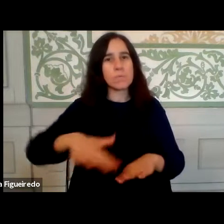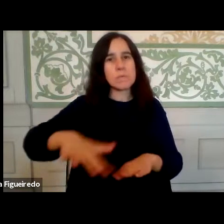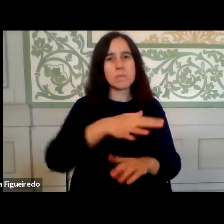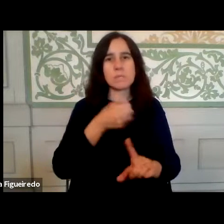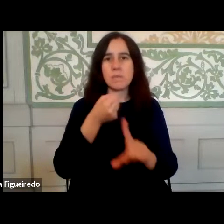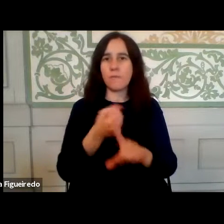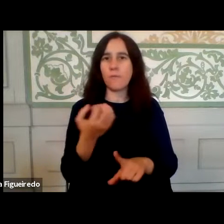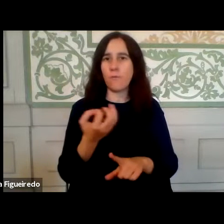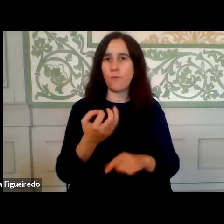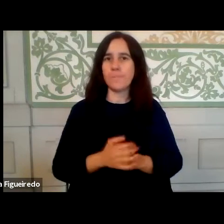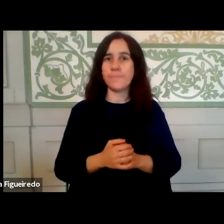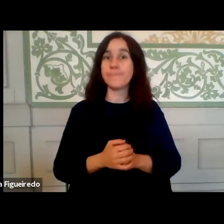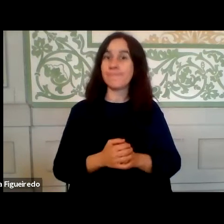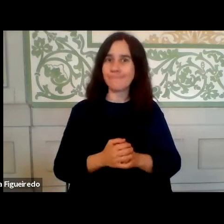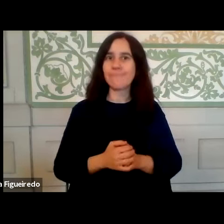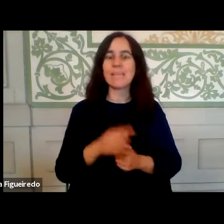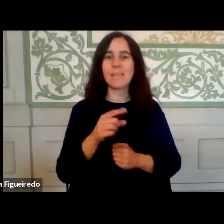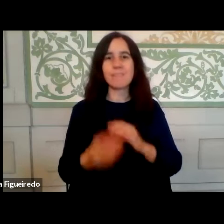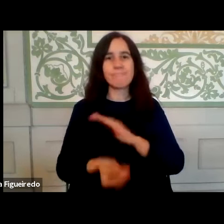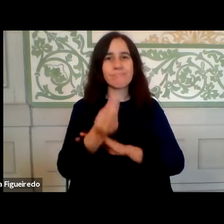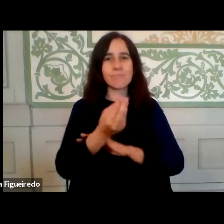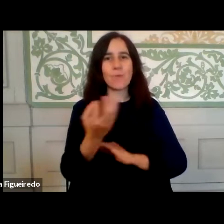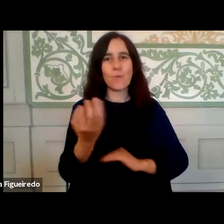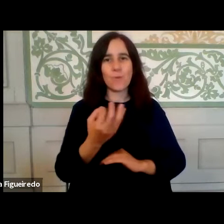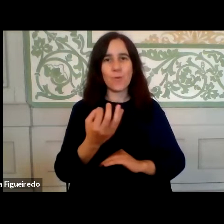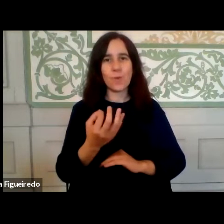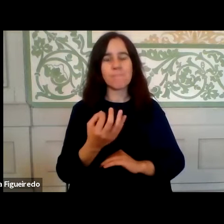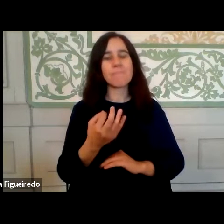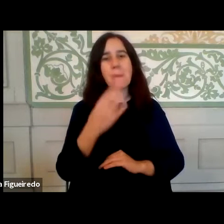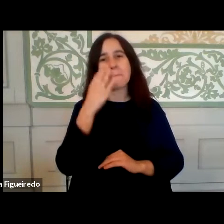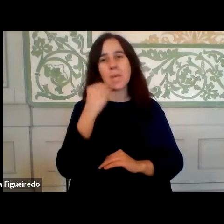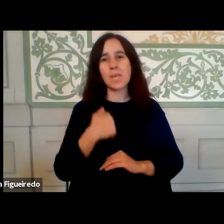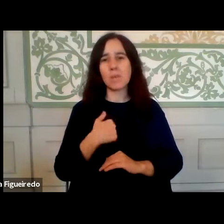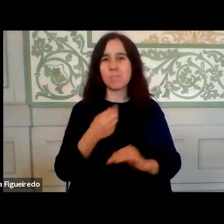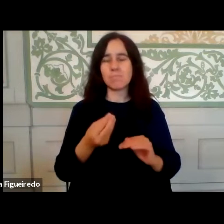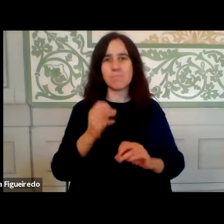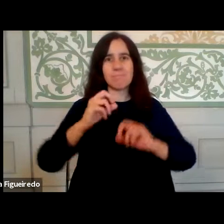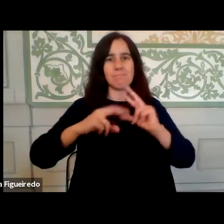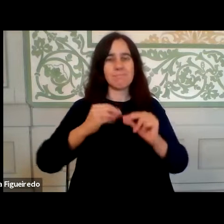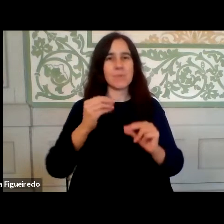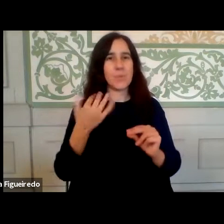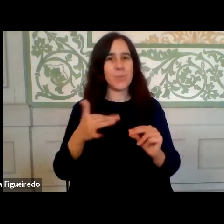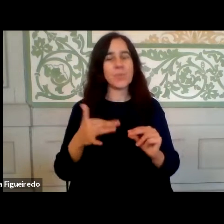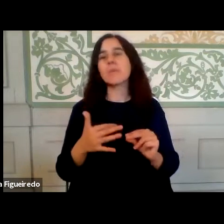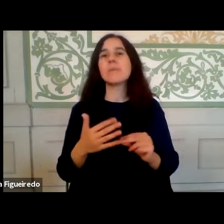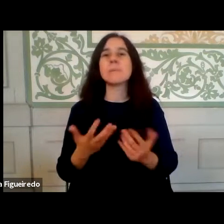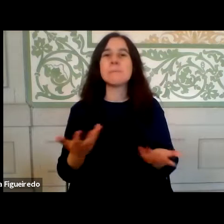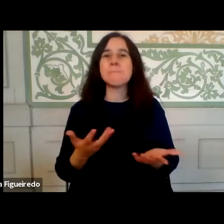desafiante. e teve esta particularidade, julgo eu que bastante inédita, de